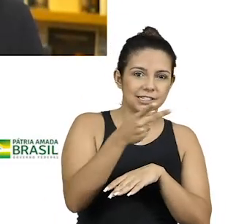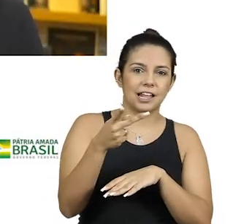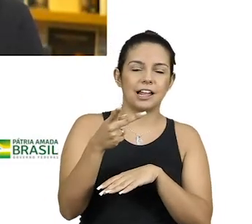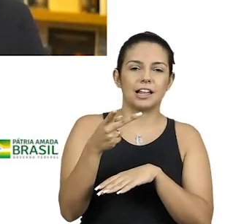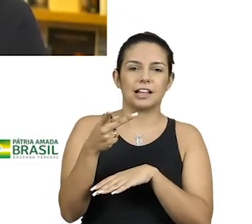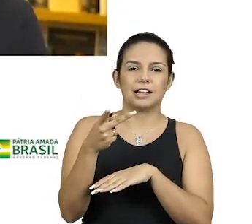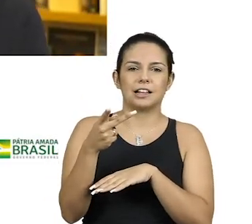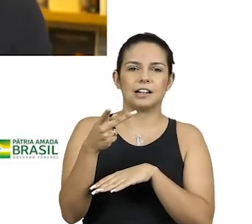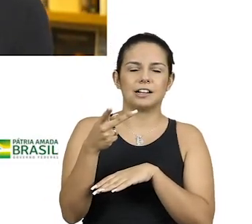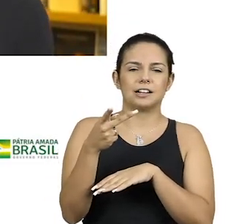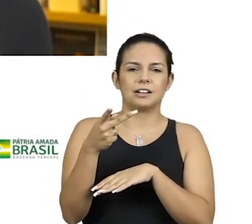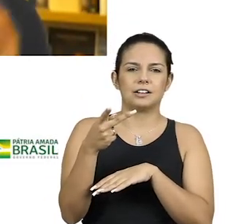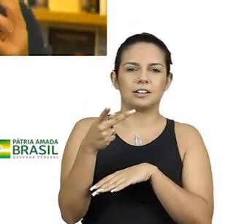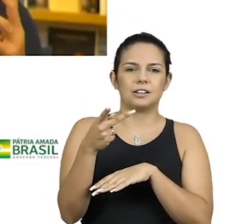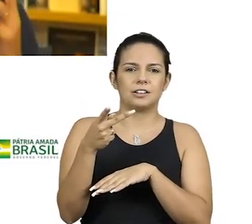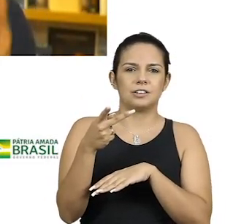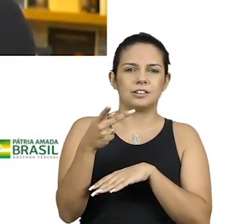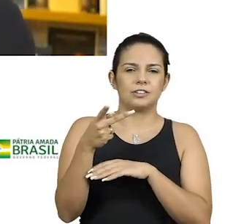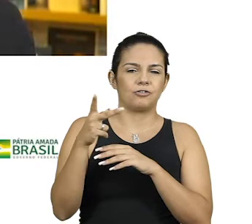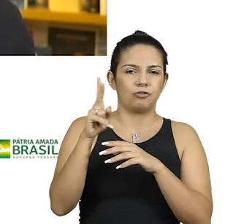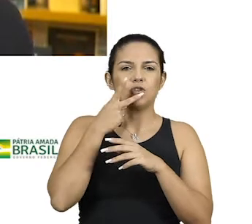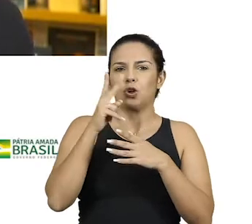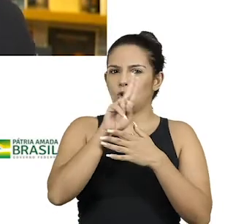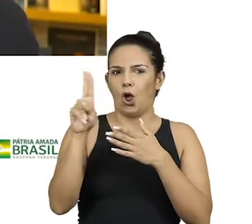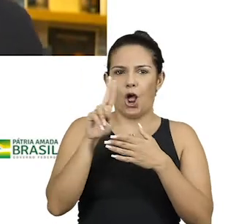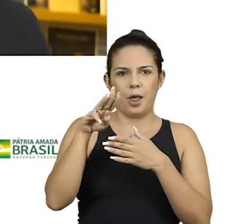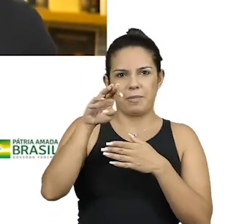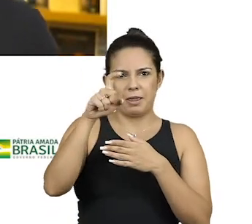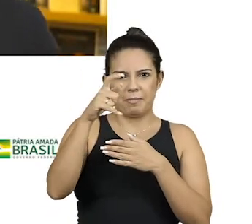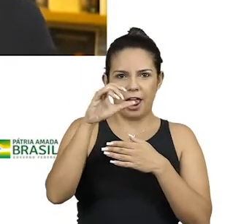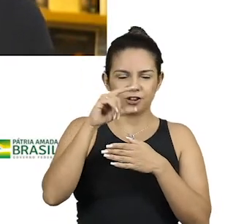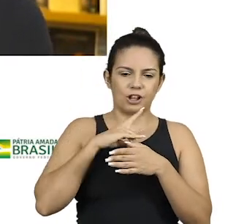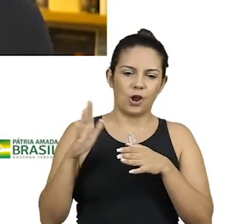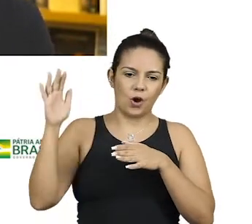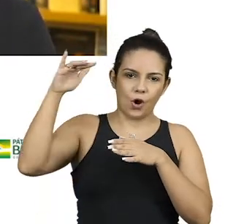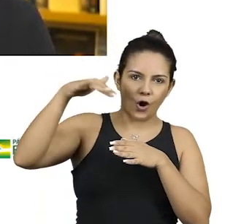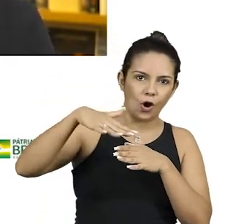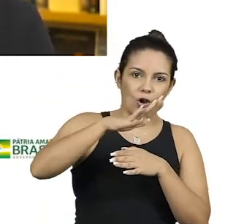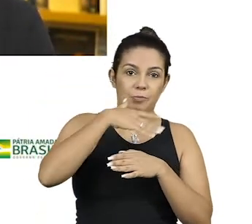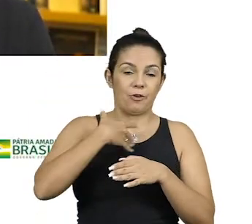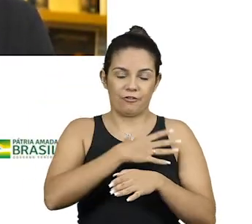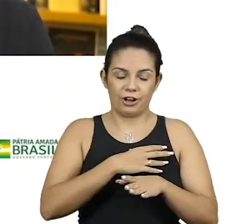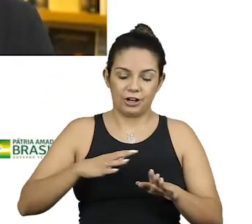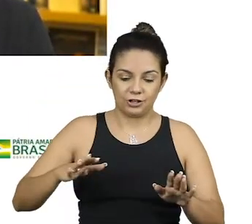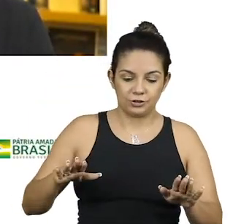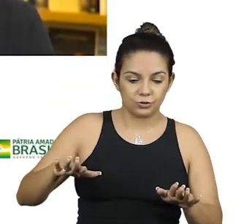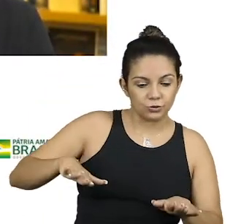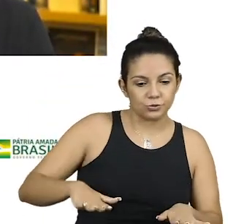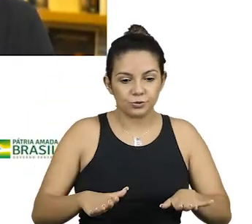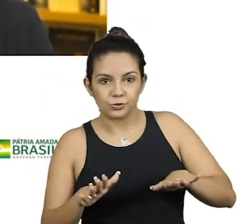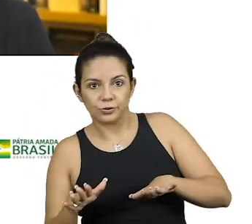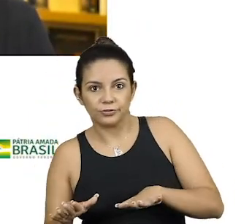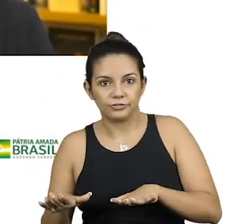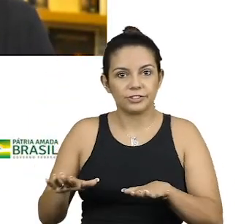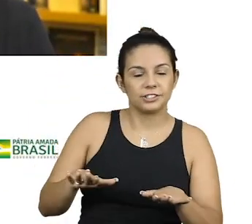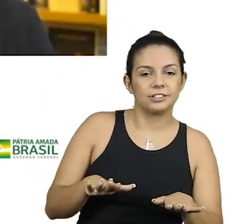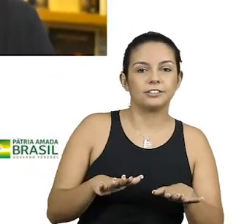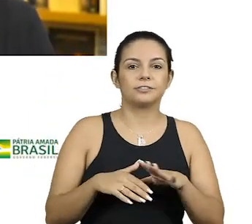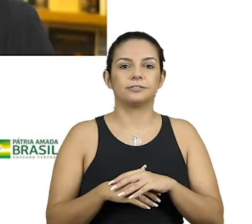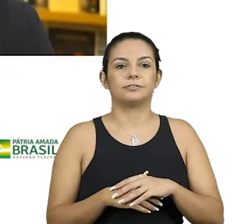porque tem onda, e o Theo é surfista. Vou pegar onda também. E é o seguinte...